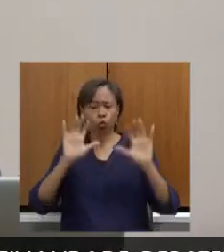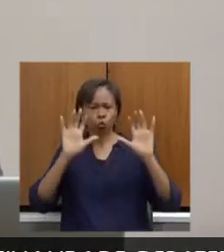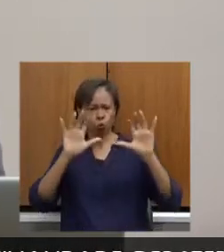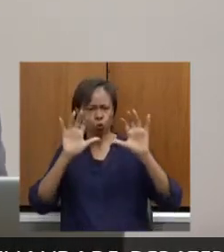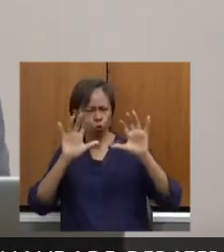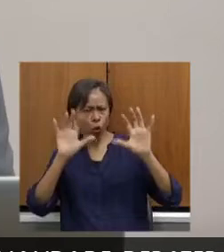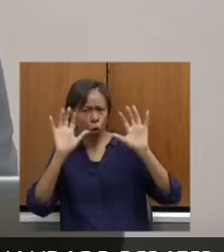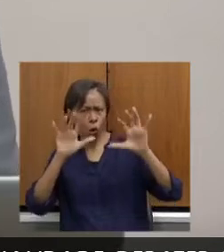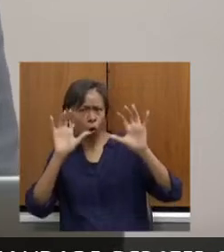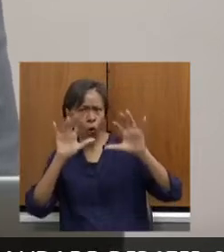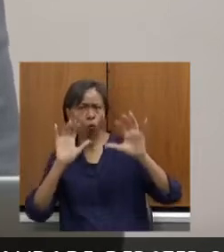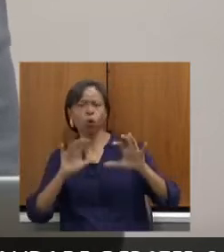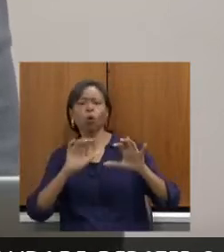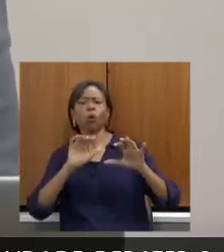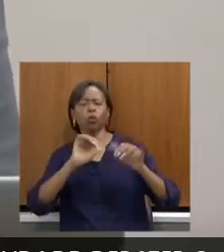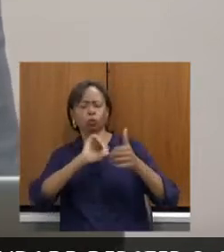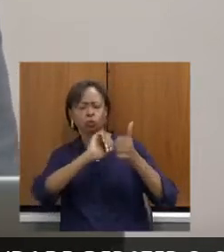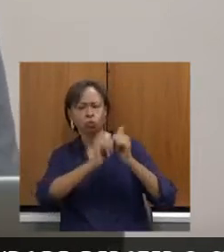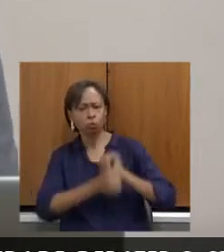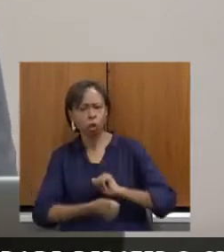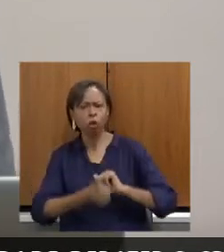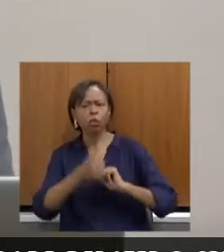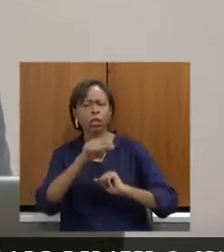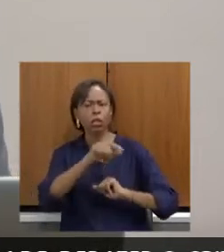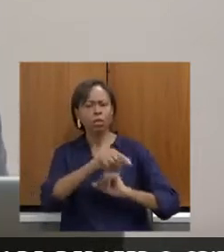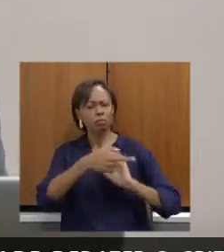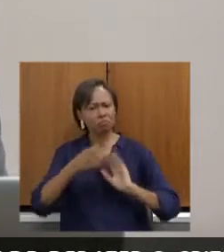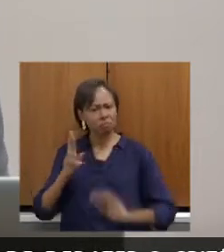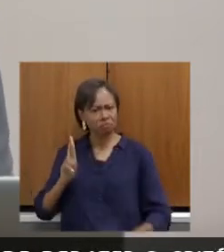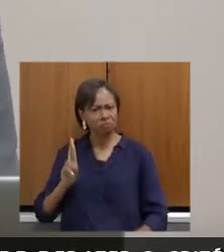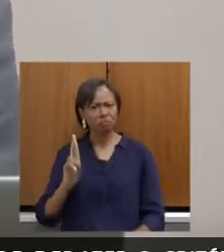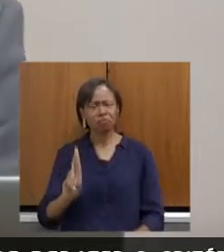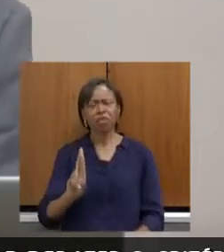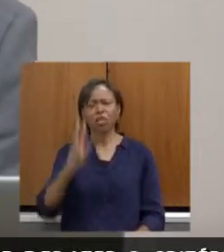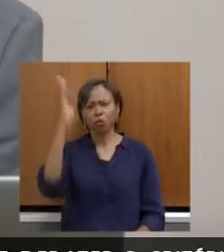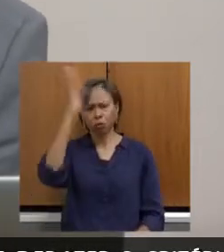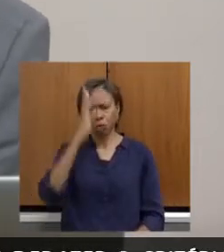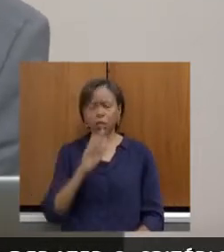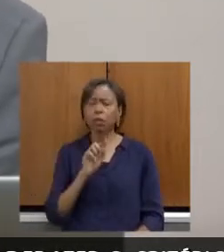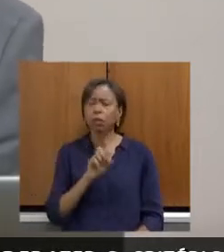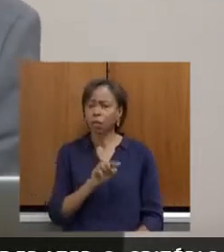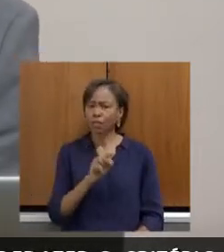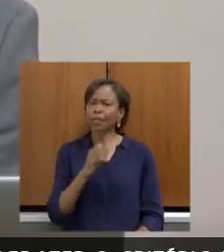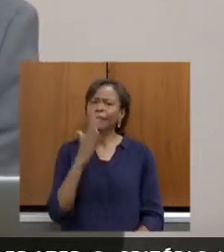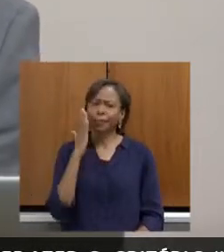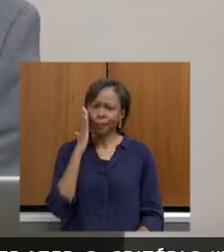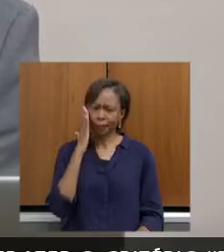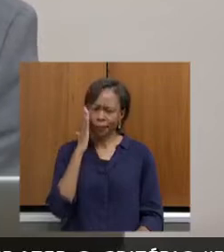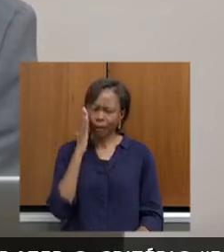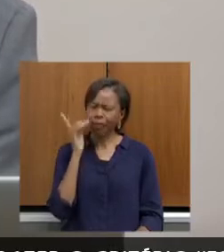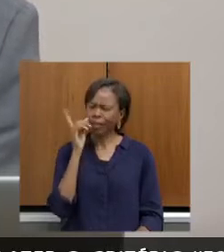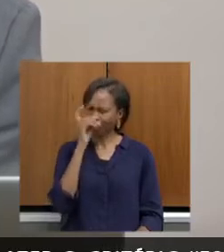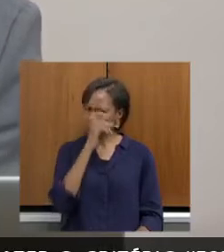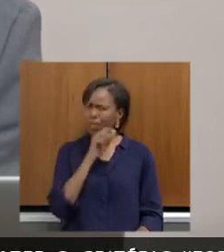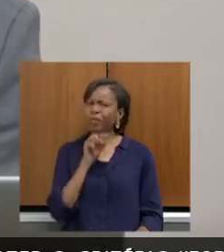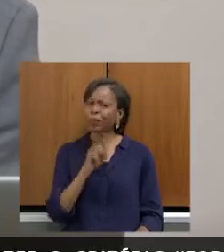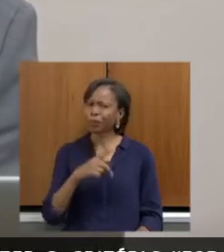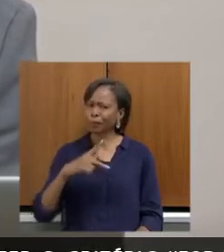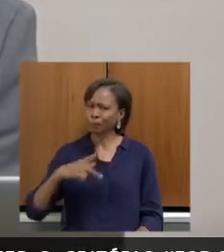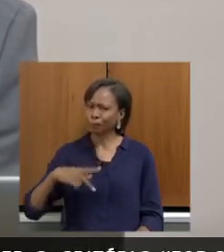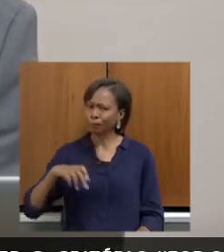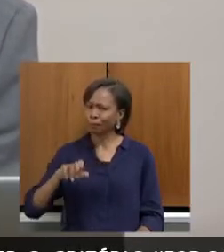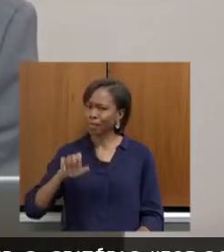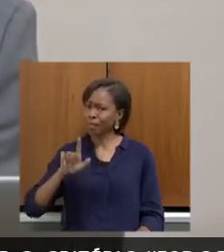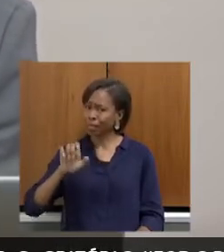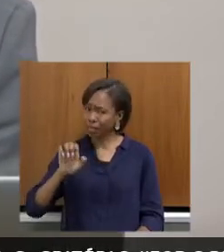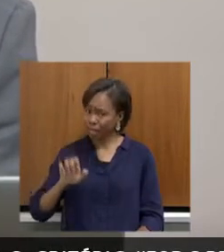deu a sua vida pelo nosso Brasil, que é conhecedor e sabe das dificuldades, não Pelé? De onde você veio, com o que você